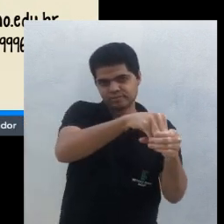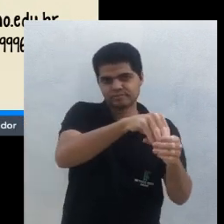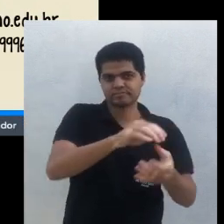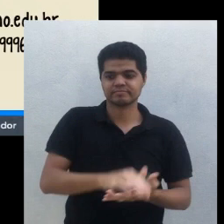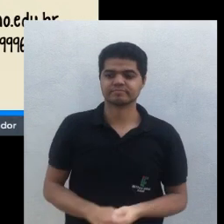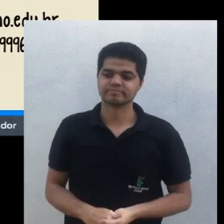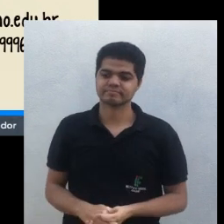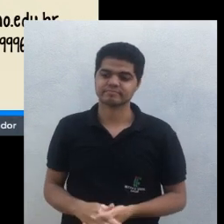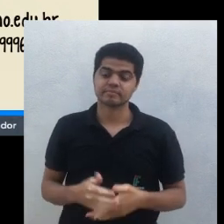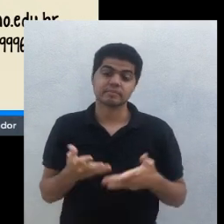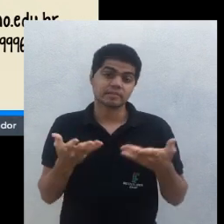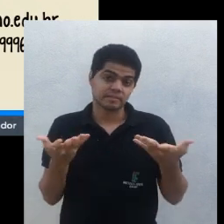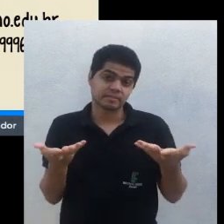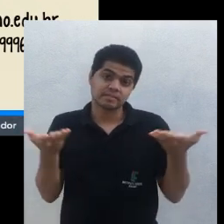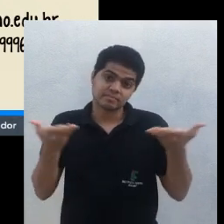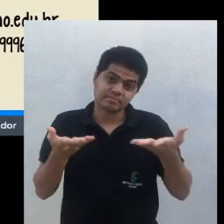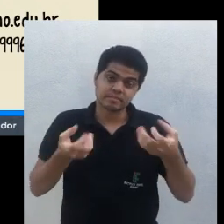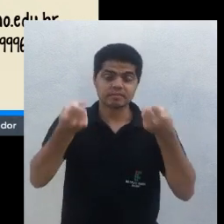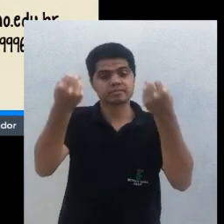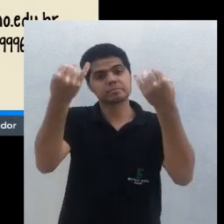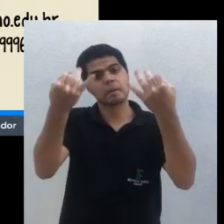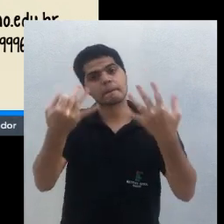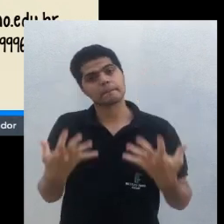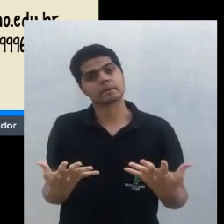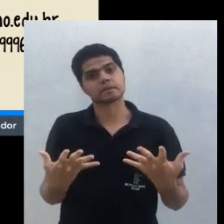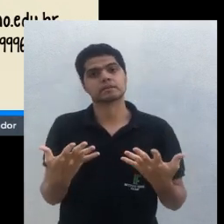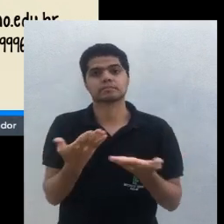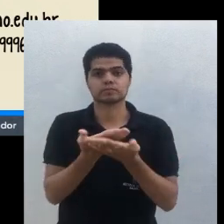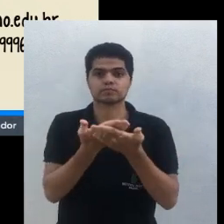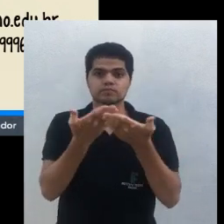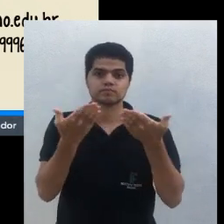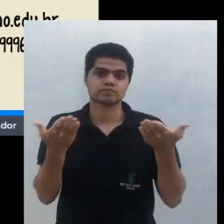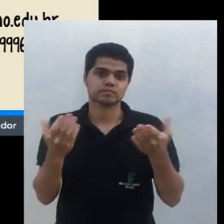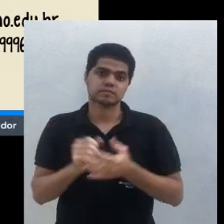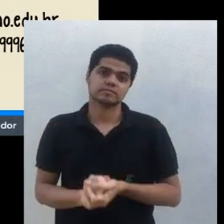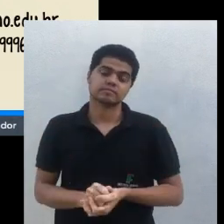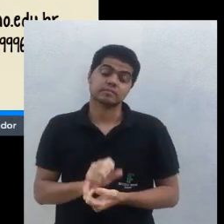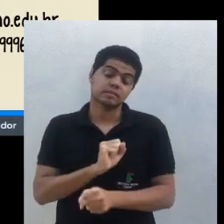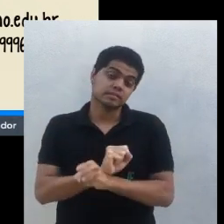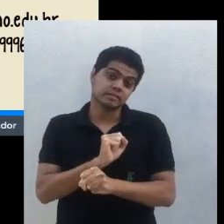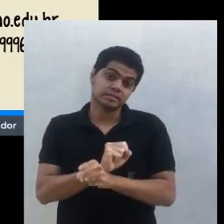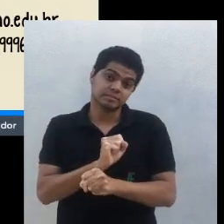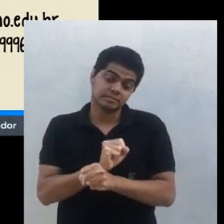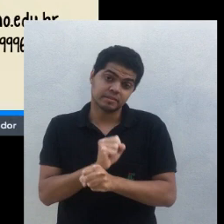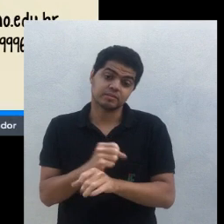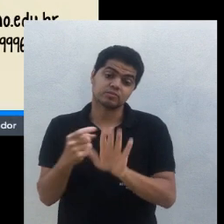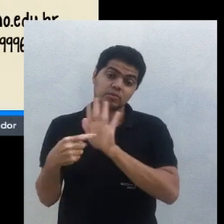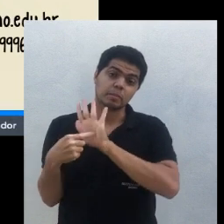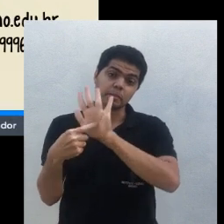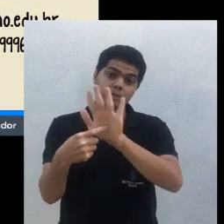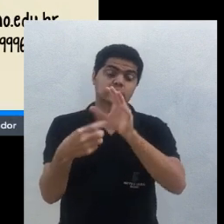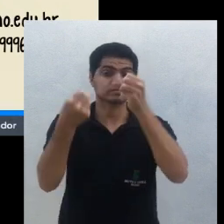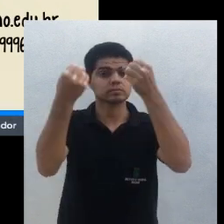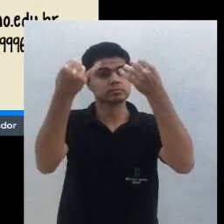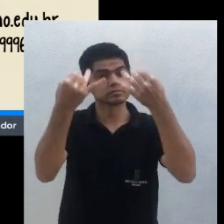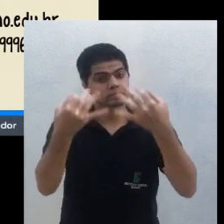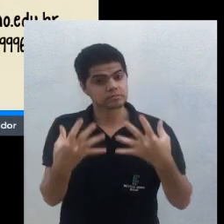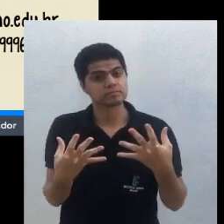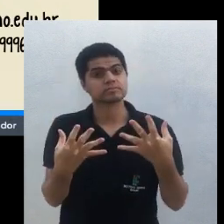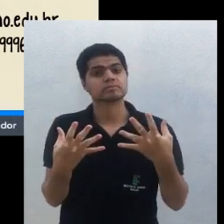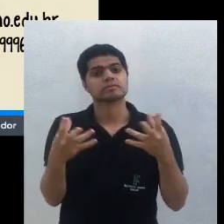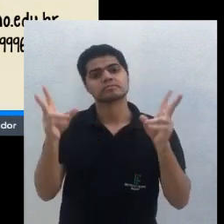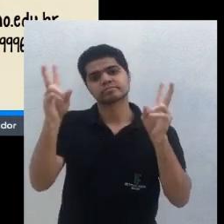da importância da gente ter sistemas agroflorestais e ainda mais sistemas agroflorestais